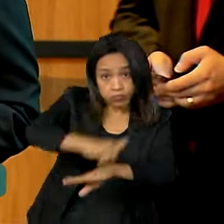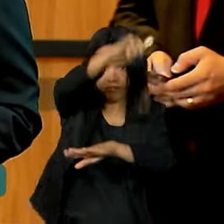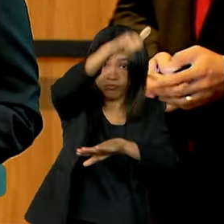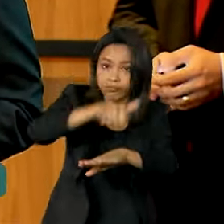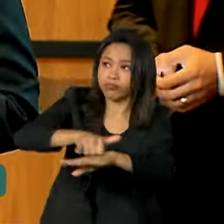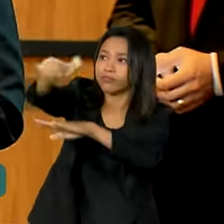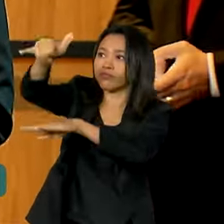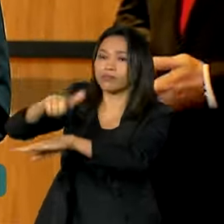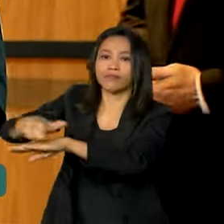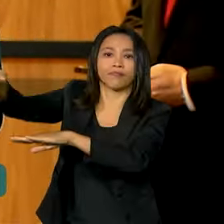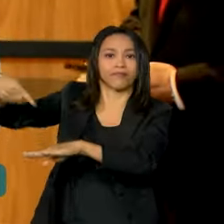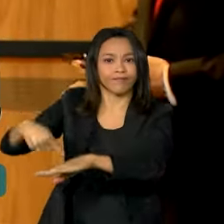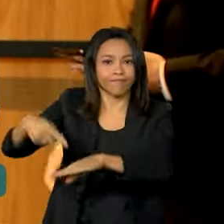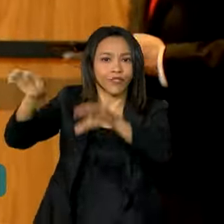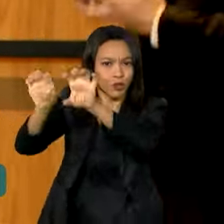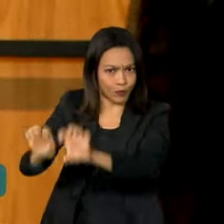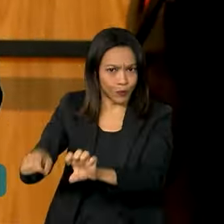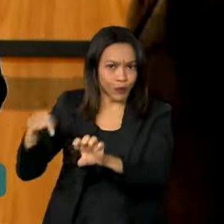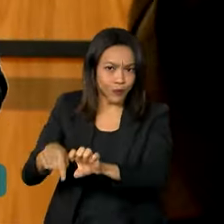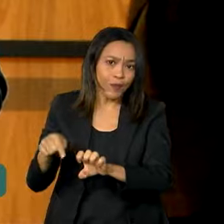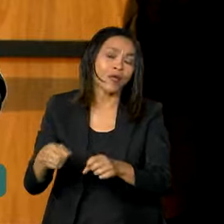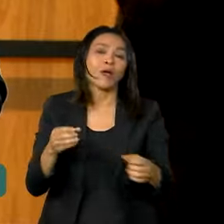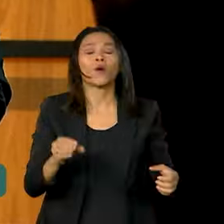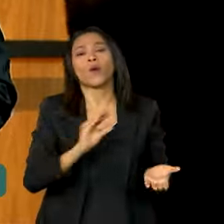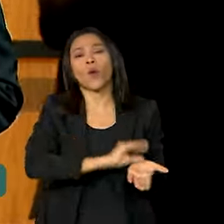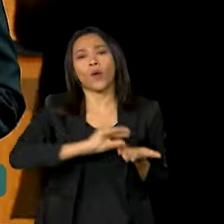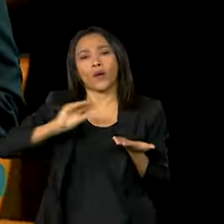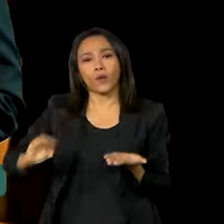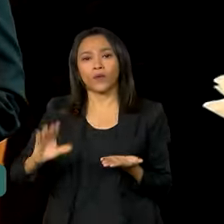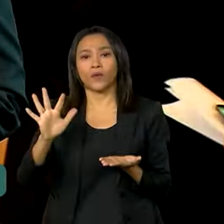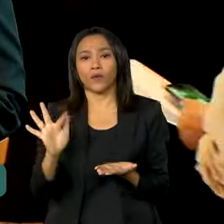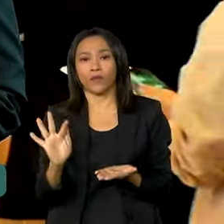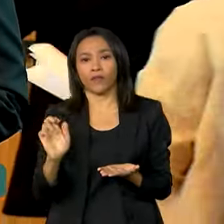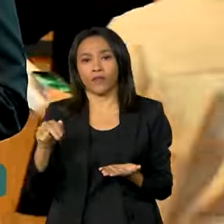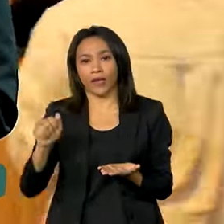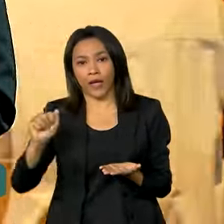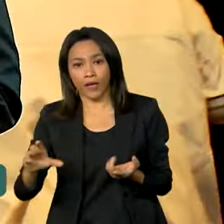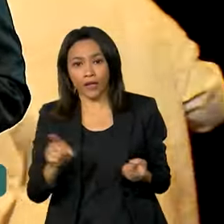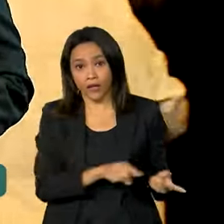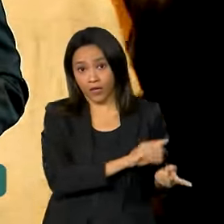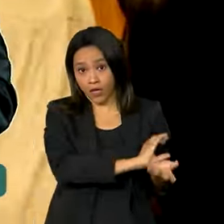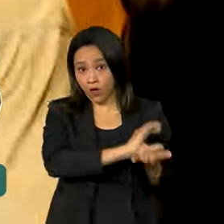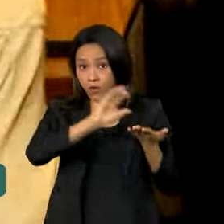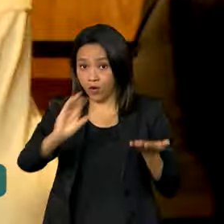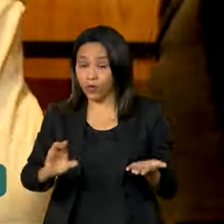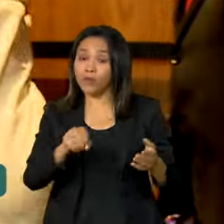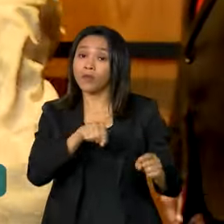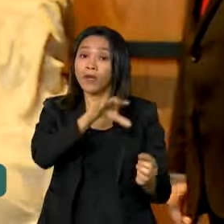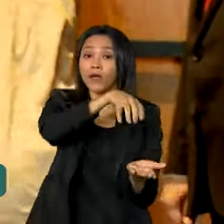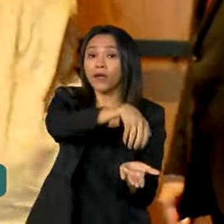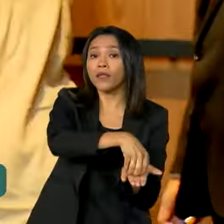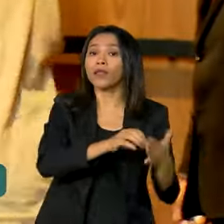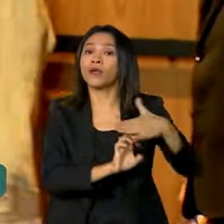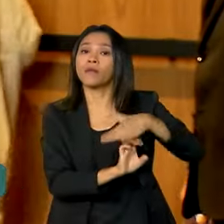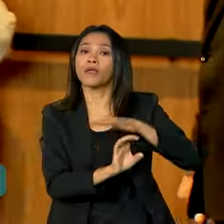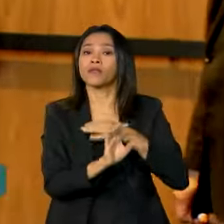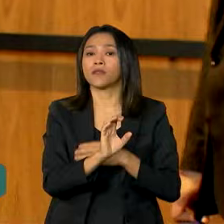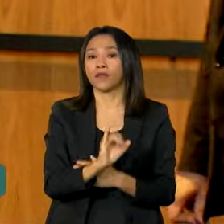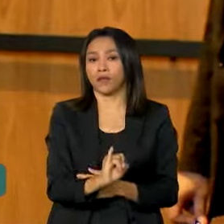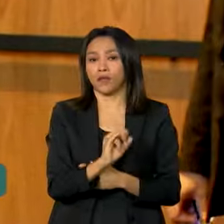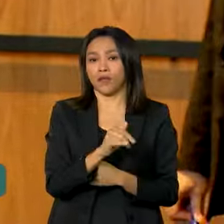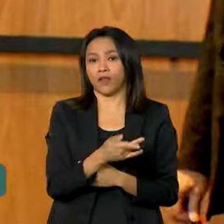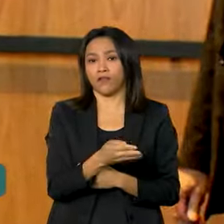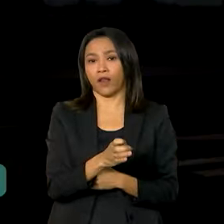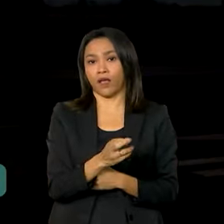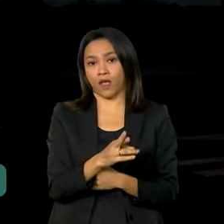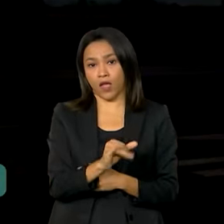ação pública, através de recursos do FENAC, através da Infraero e também investimentos privados através das